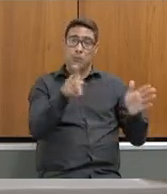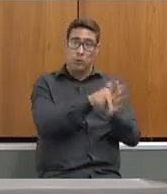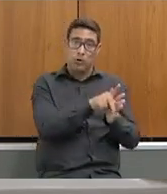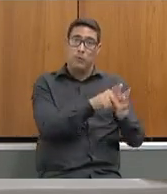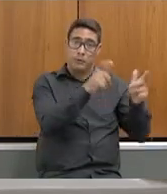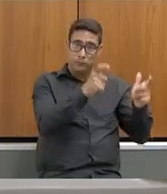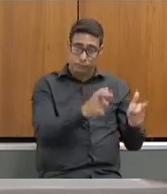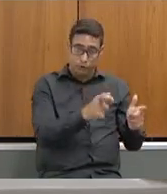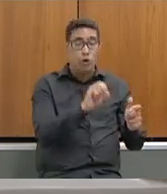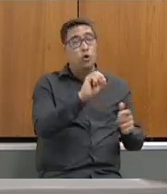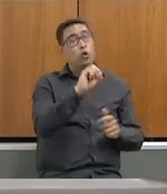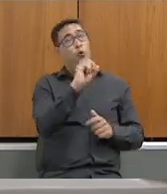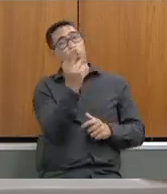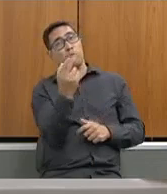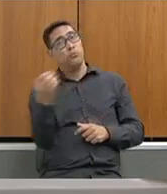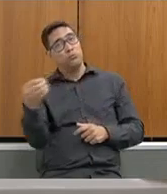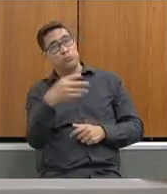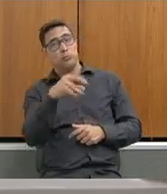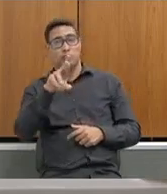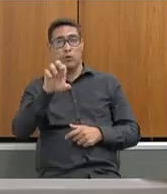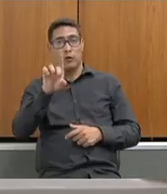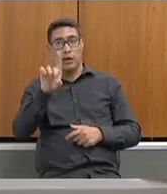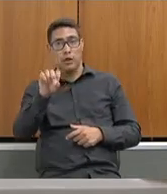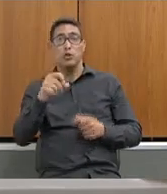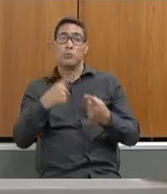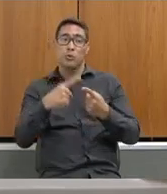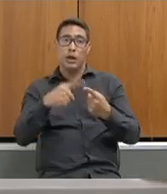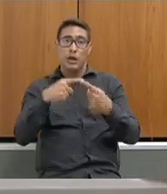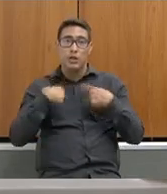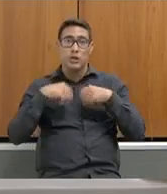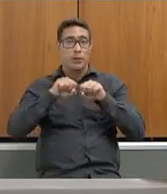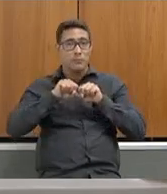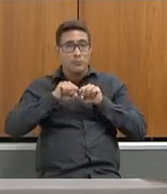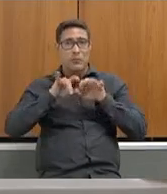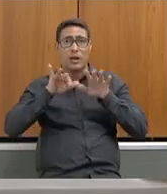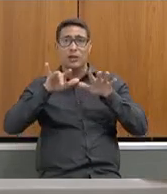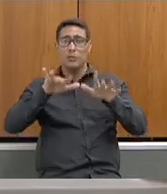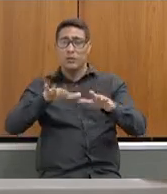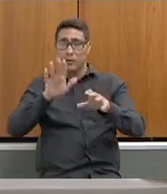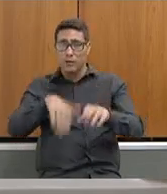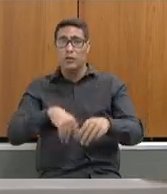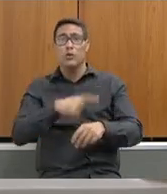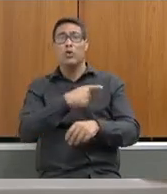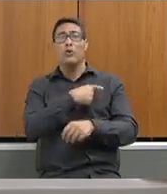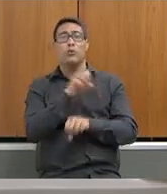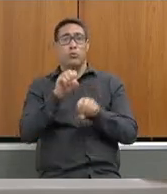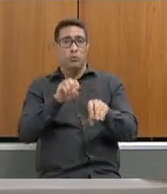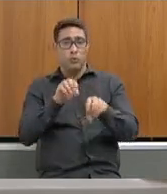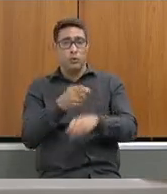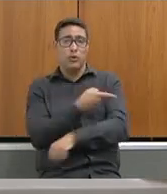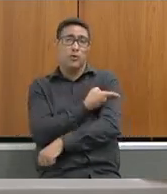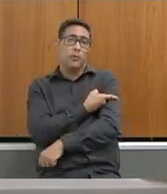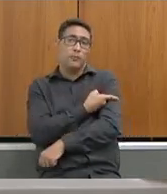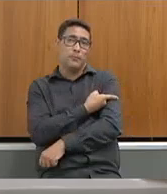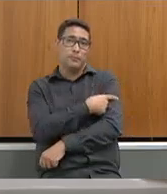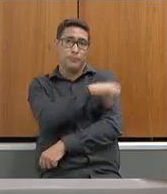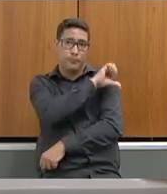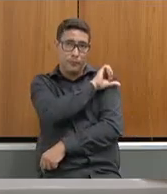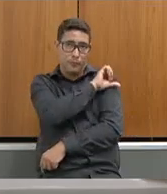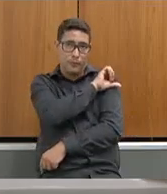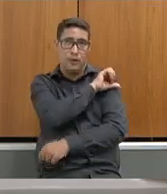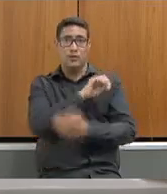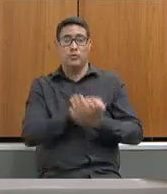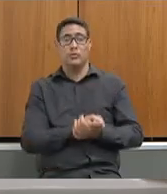rede, porque nós estamos num programa de expansão do ensino médio em tempo integral. Para que eu possa resolver a questão da